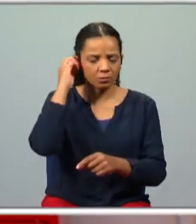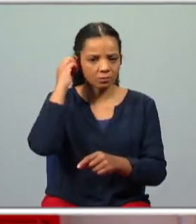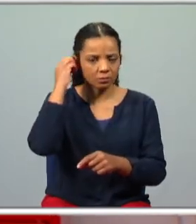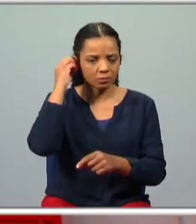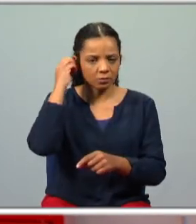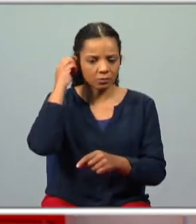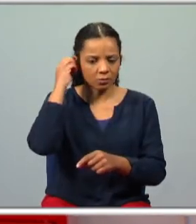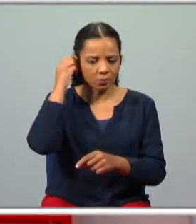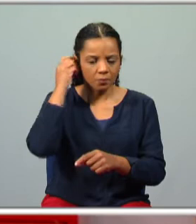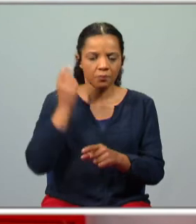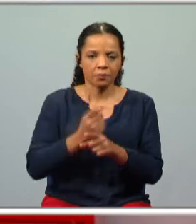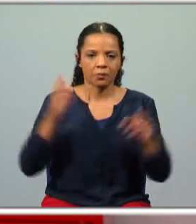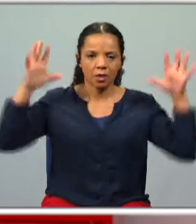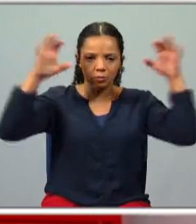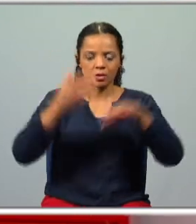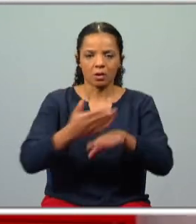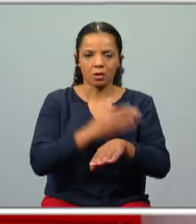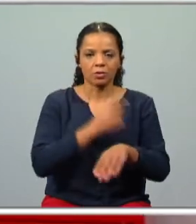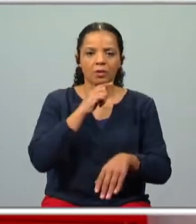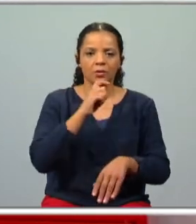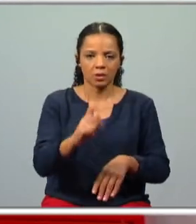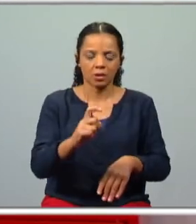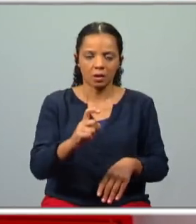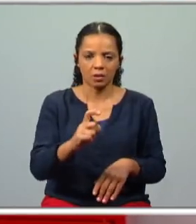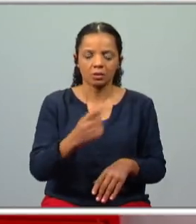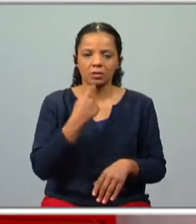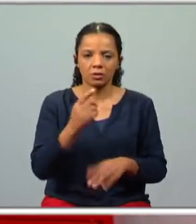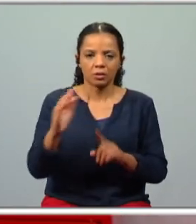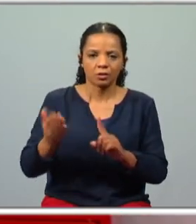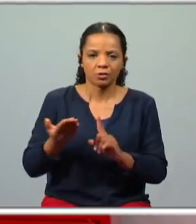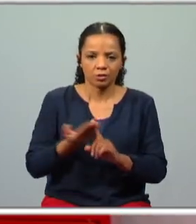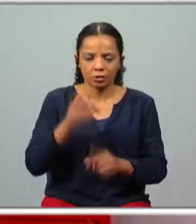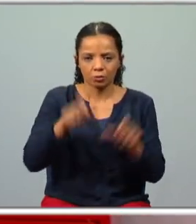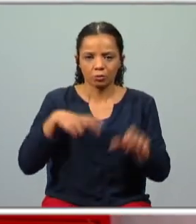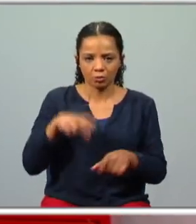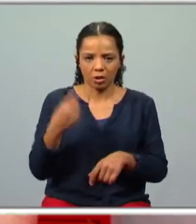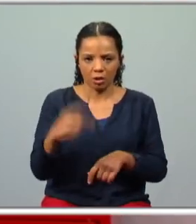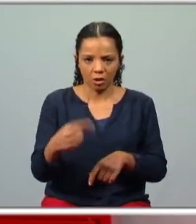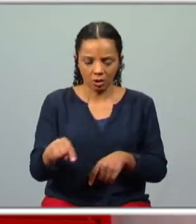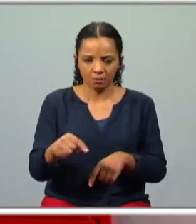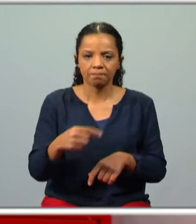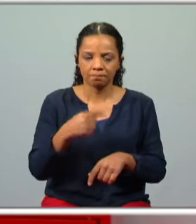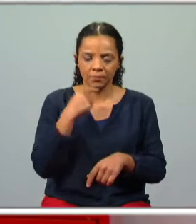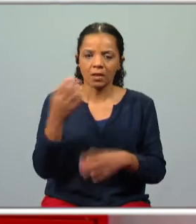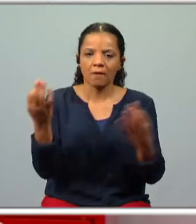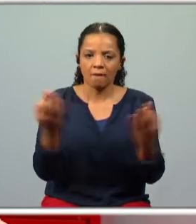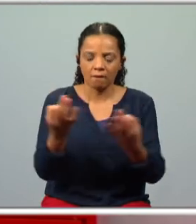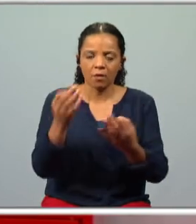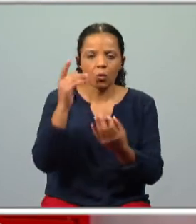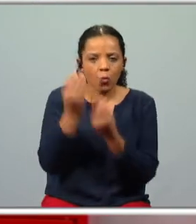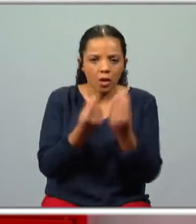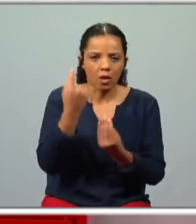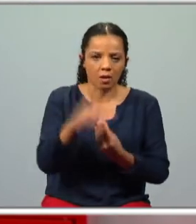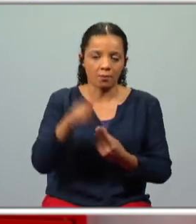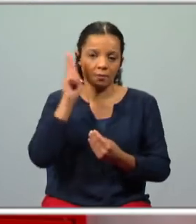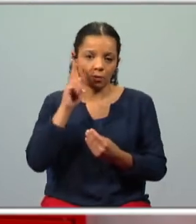Adam Astor antes de anunciar que vai dizer os castigos que os portugueses vão sofrer reconhece as suas qualidades e o